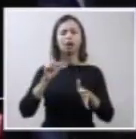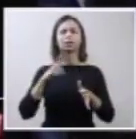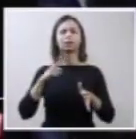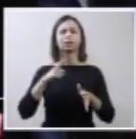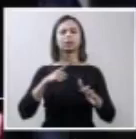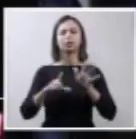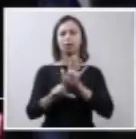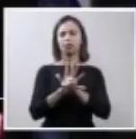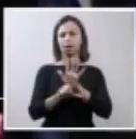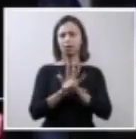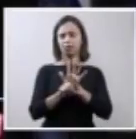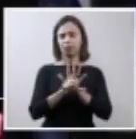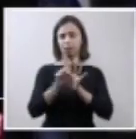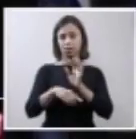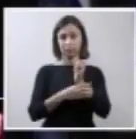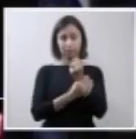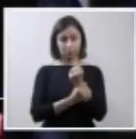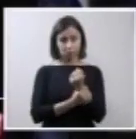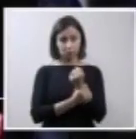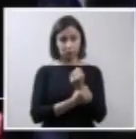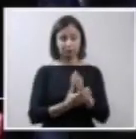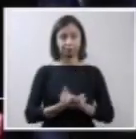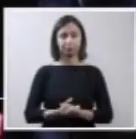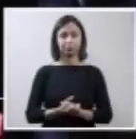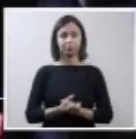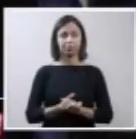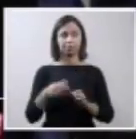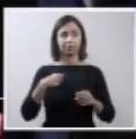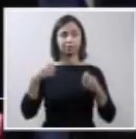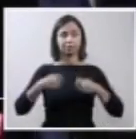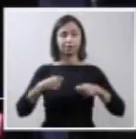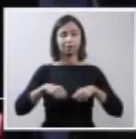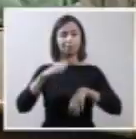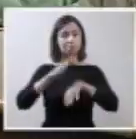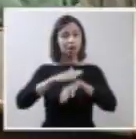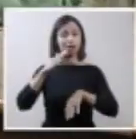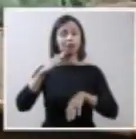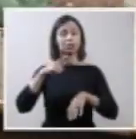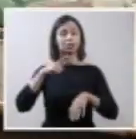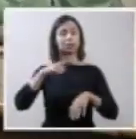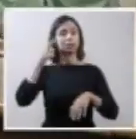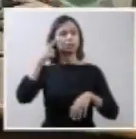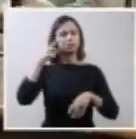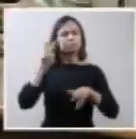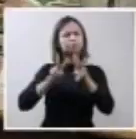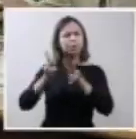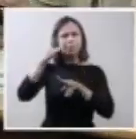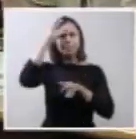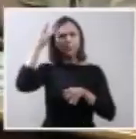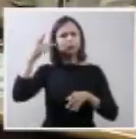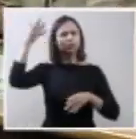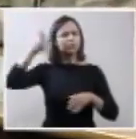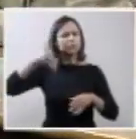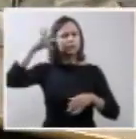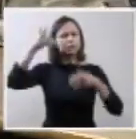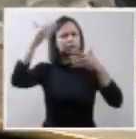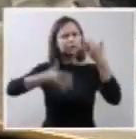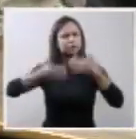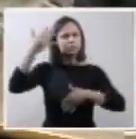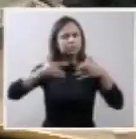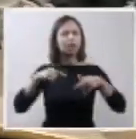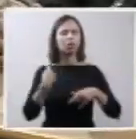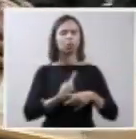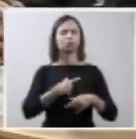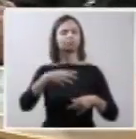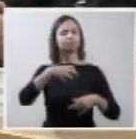biossegurança. Passamos a ter muito mais segurança nas decisões. Mas,